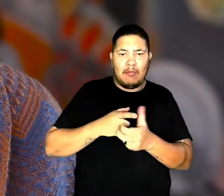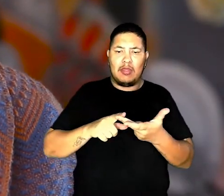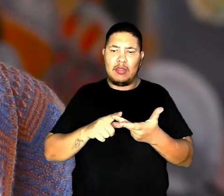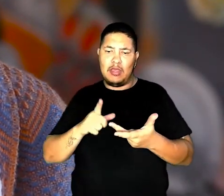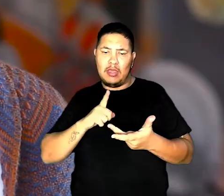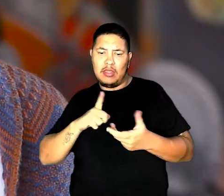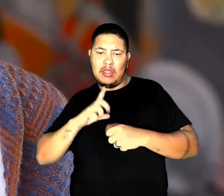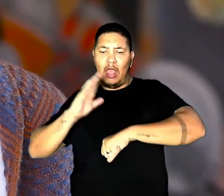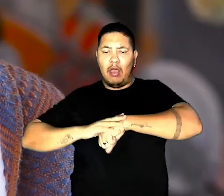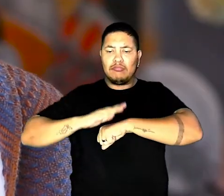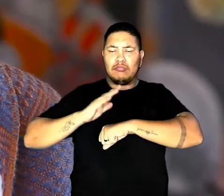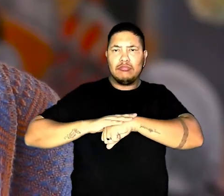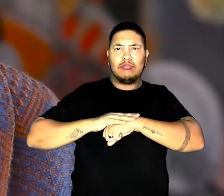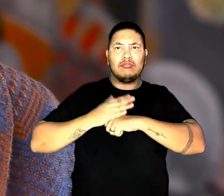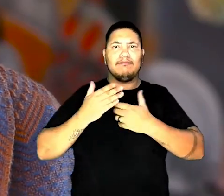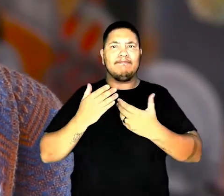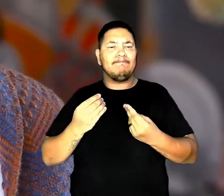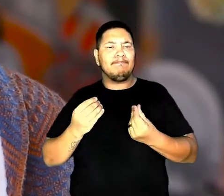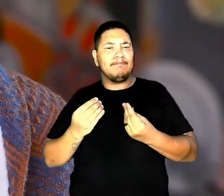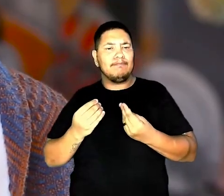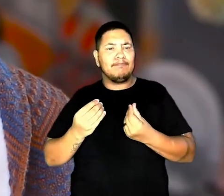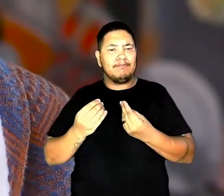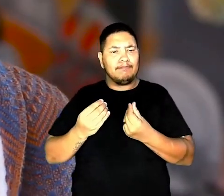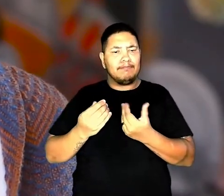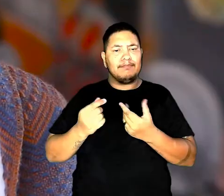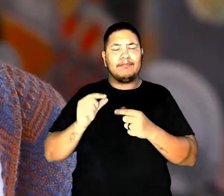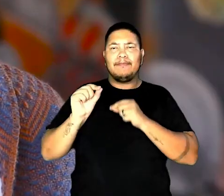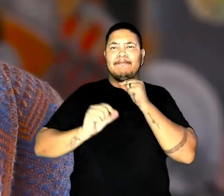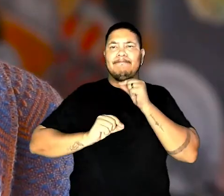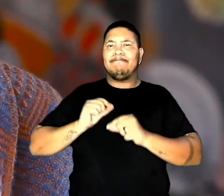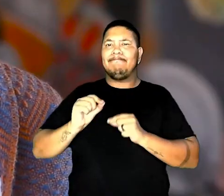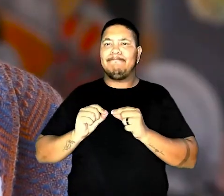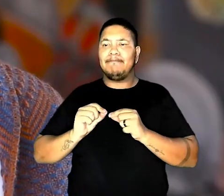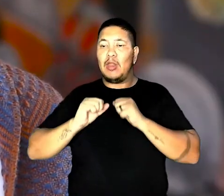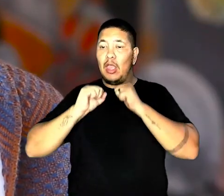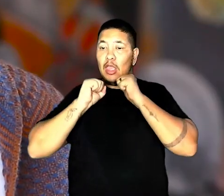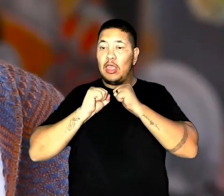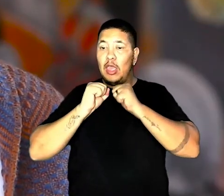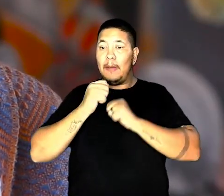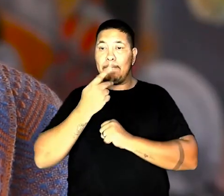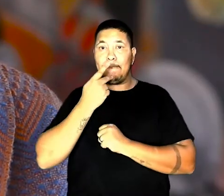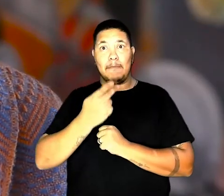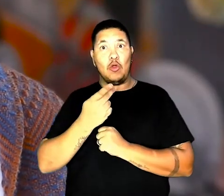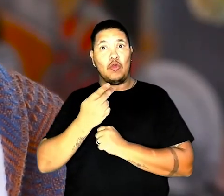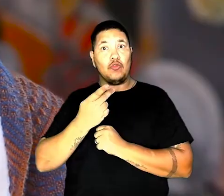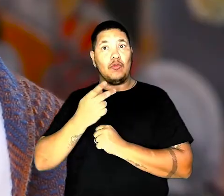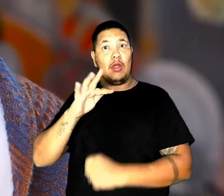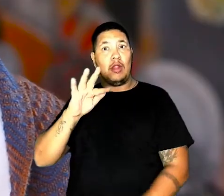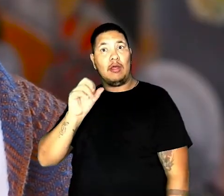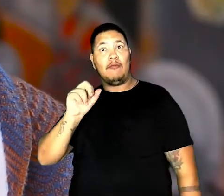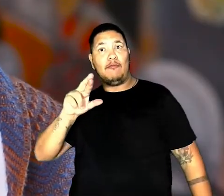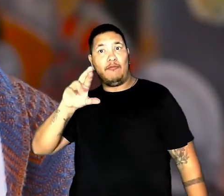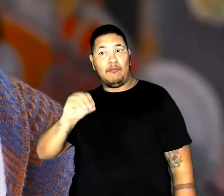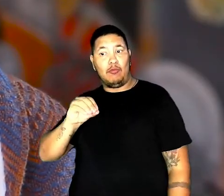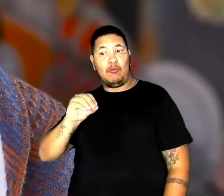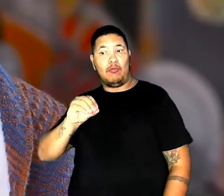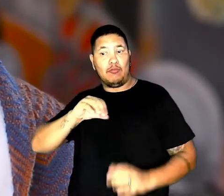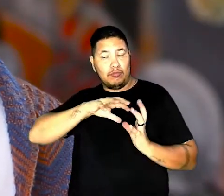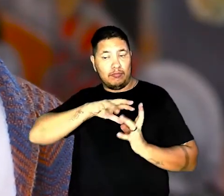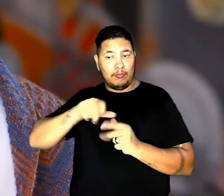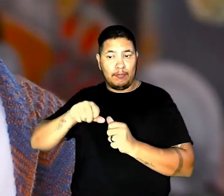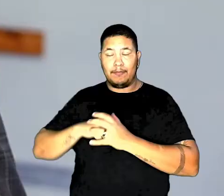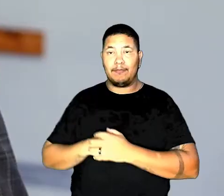independência, que tem autonomia e que pode falar num foro